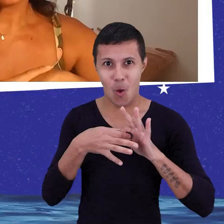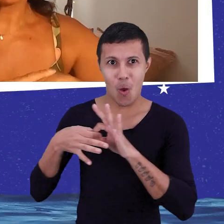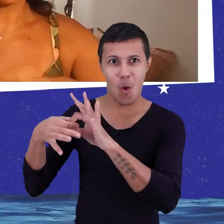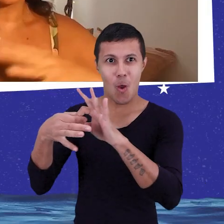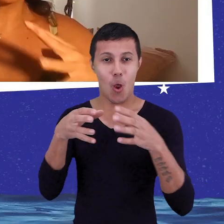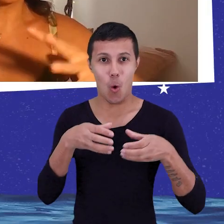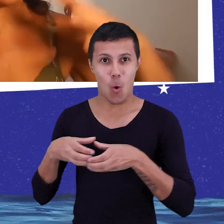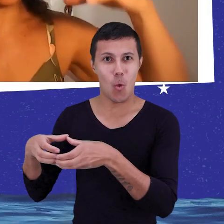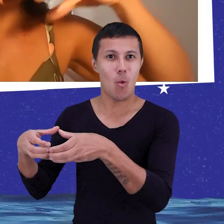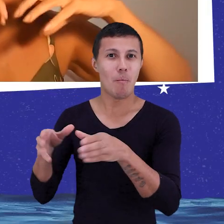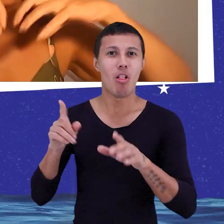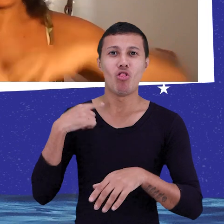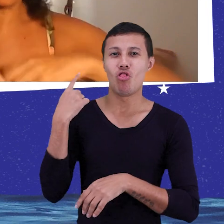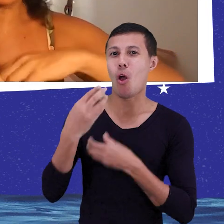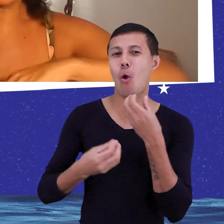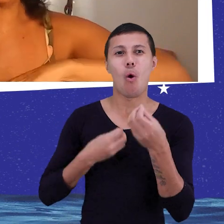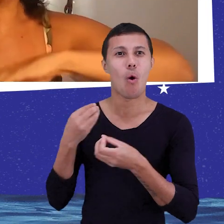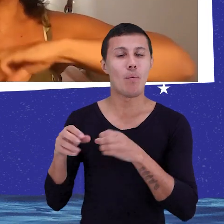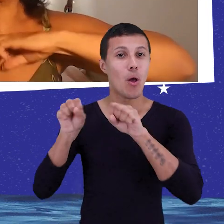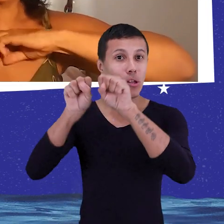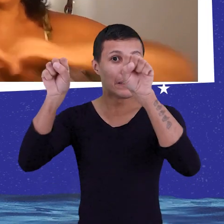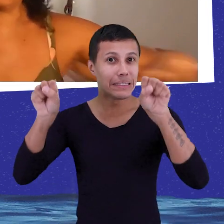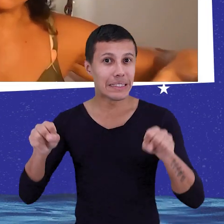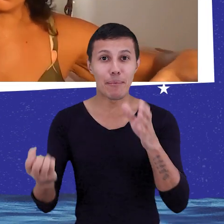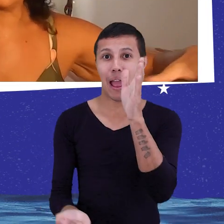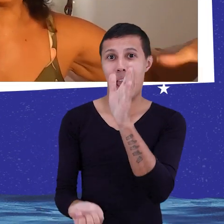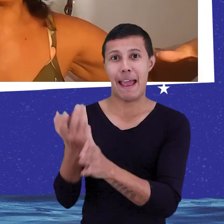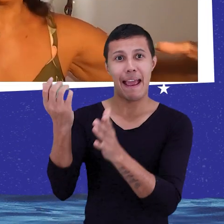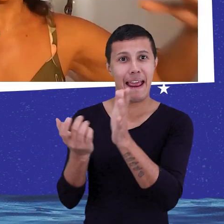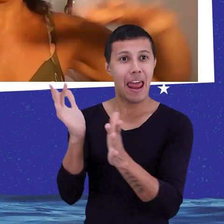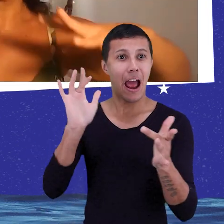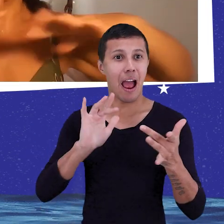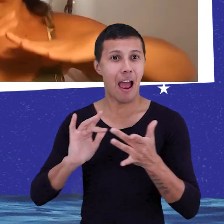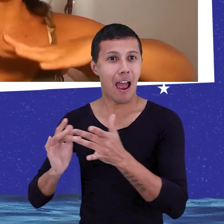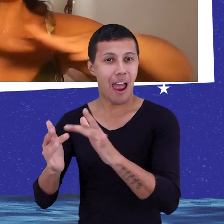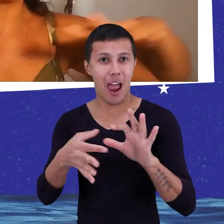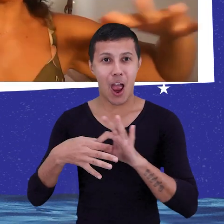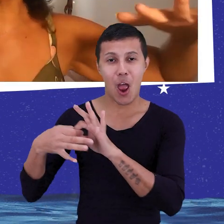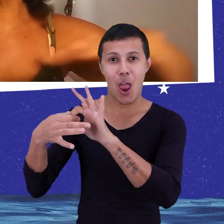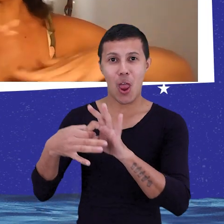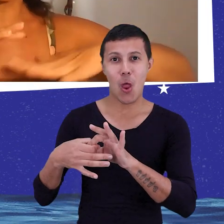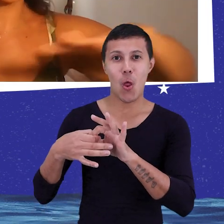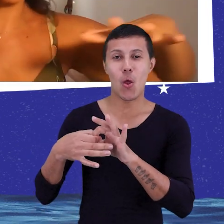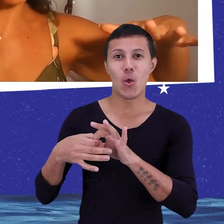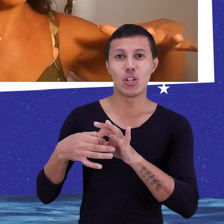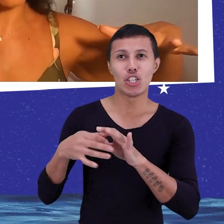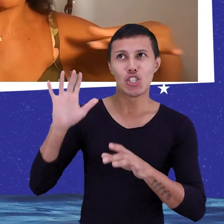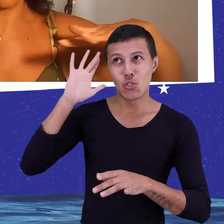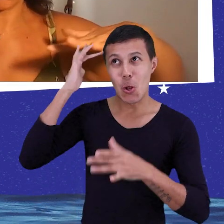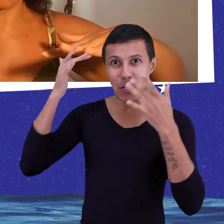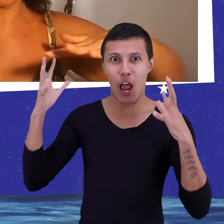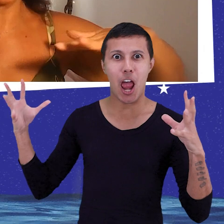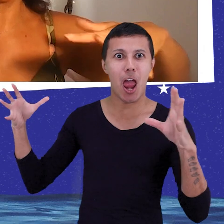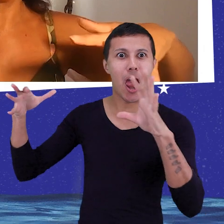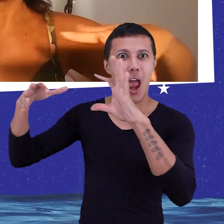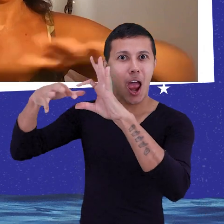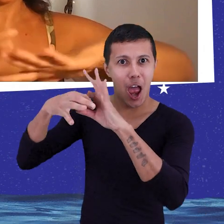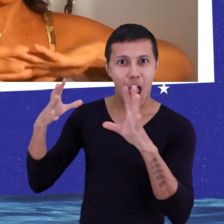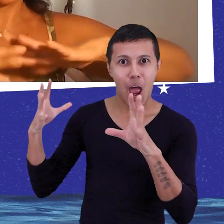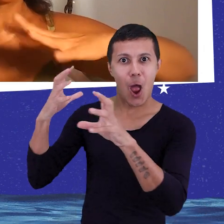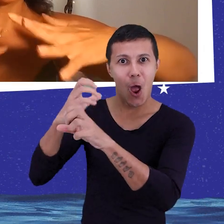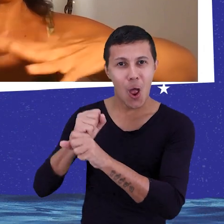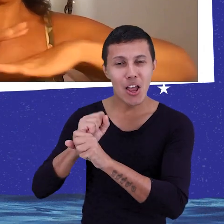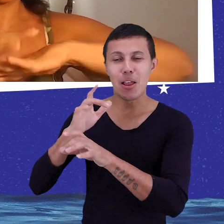Então, na verdade, nós estamos sendo o ecossistema que está criando essa rede, que está interligando todas as soluções que já existem, já estão prontas,